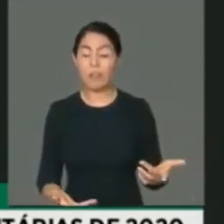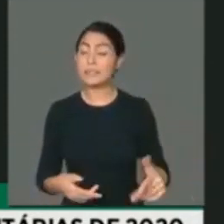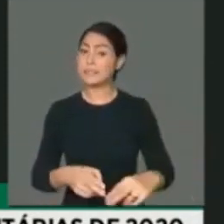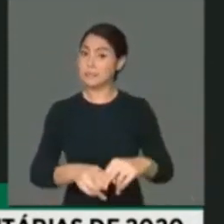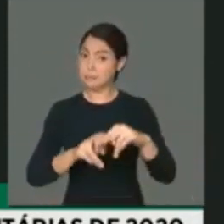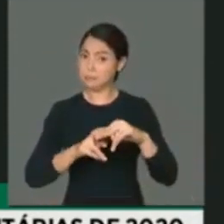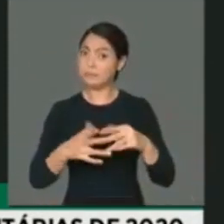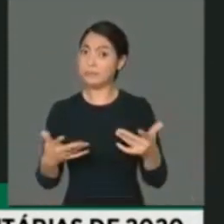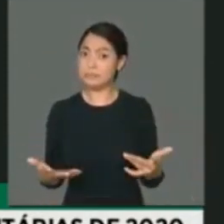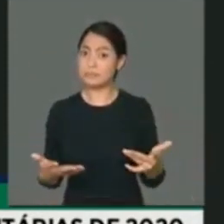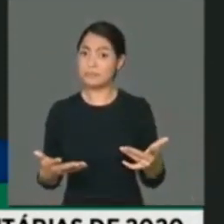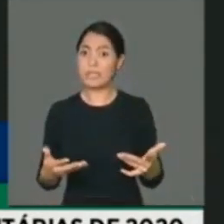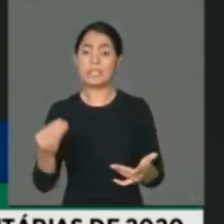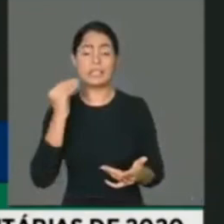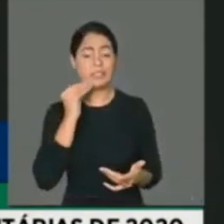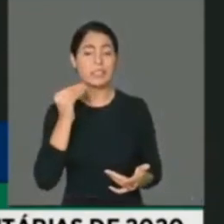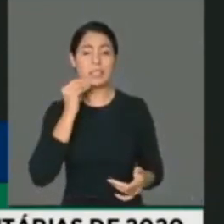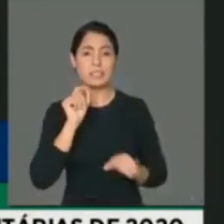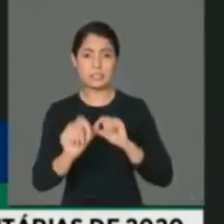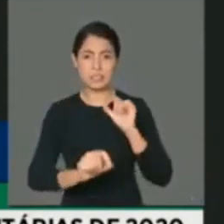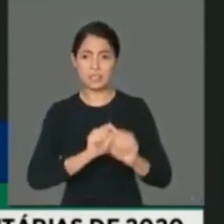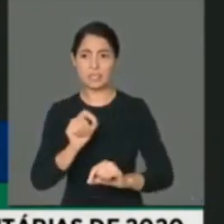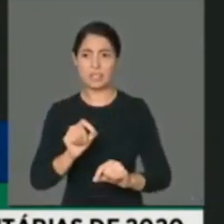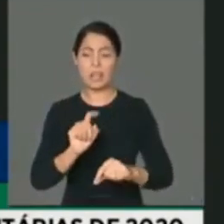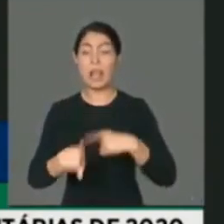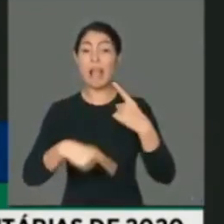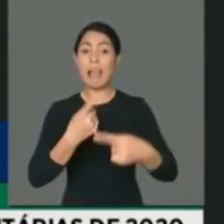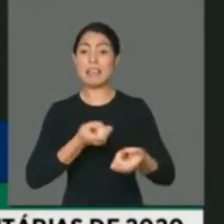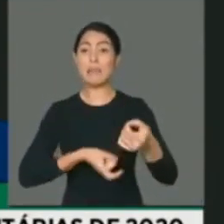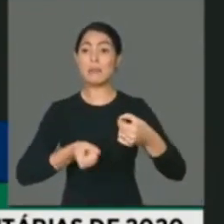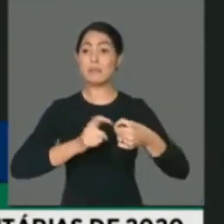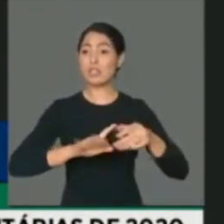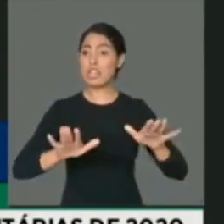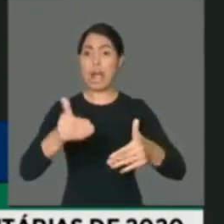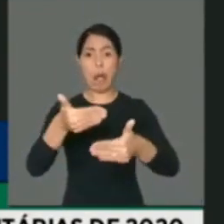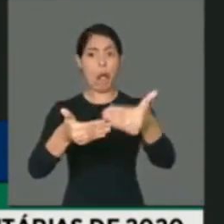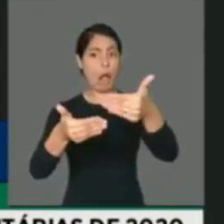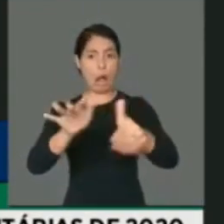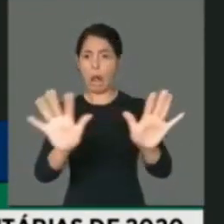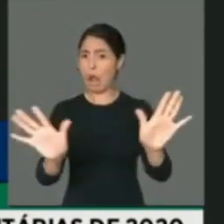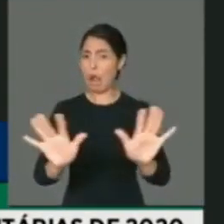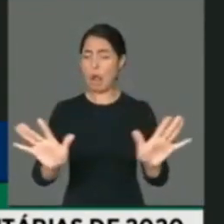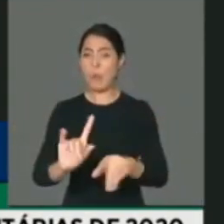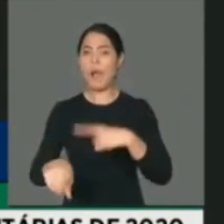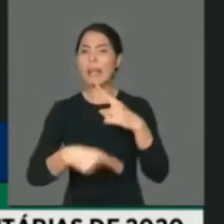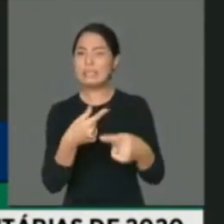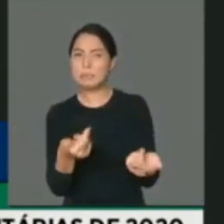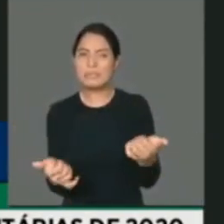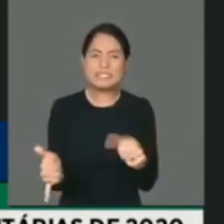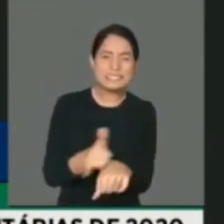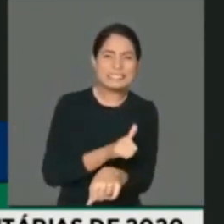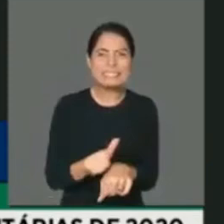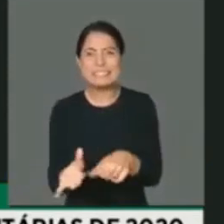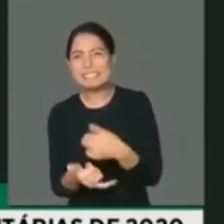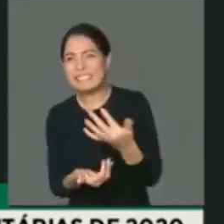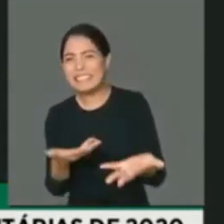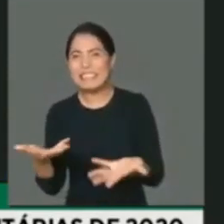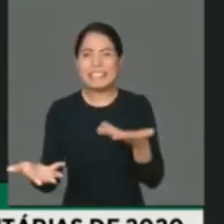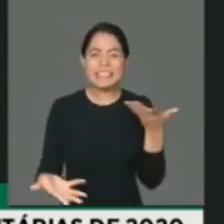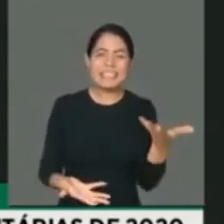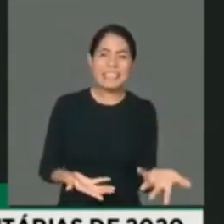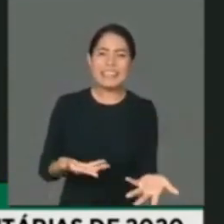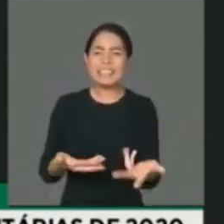tem buscado aí voltar atrás, dizer que não vai ser bem assim, e atenuar um pouco o seu discurso, dizendo que